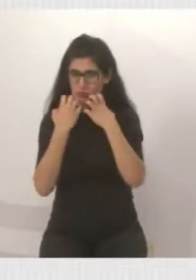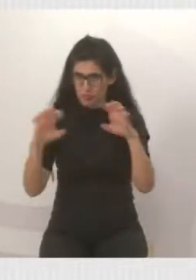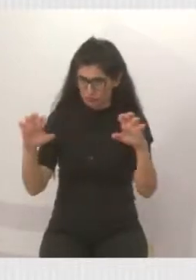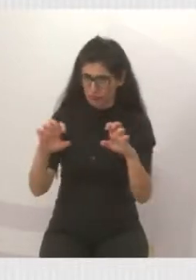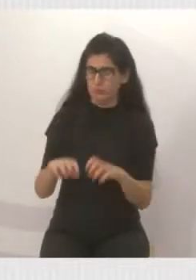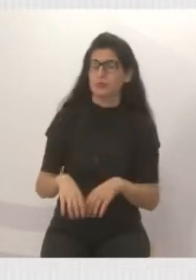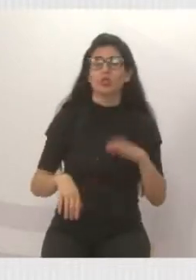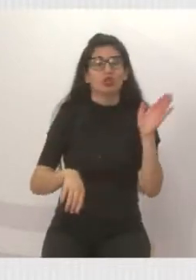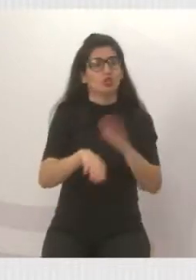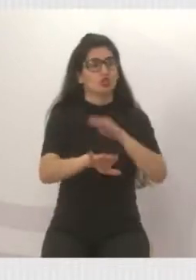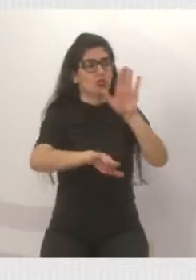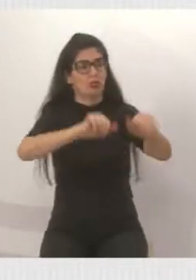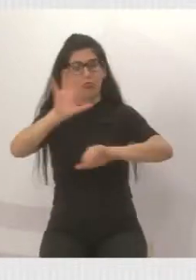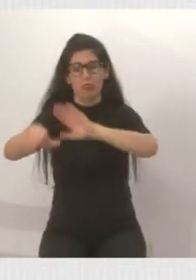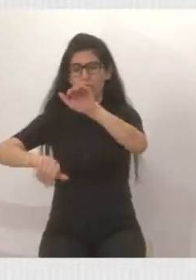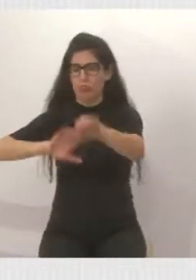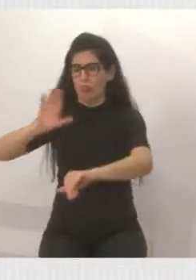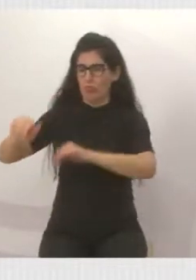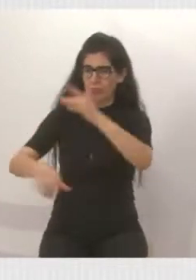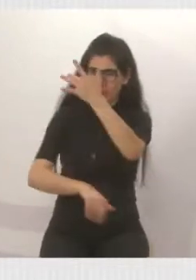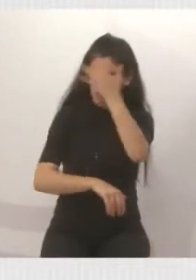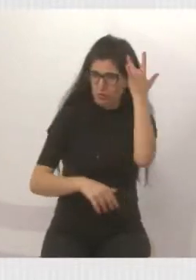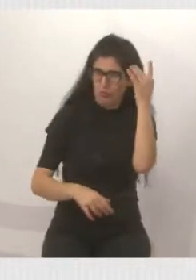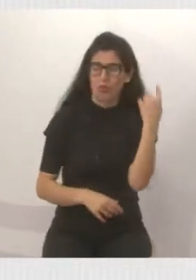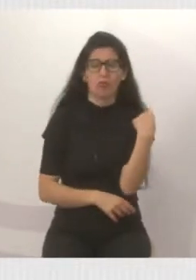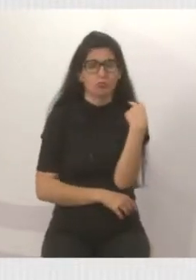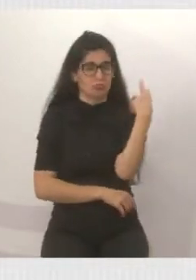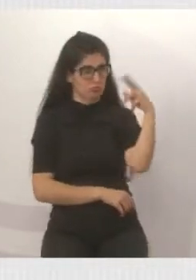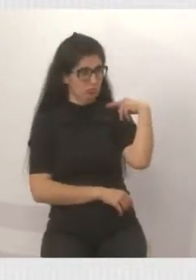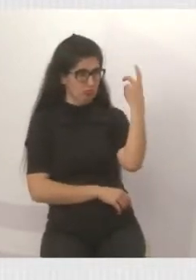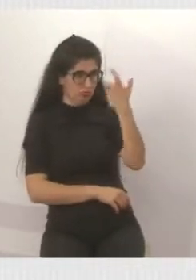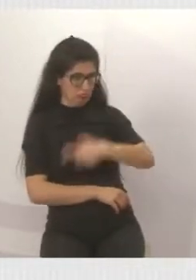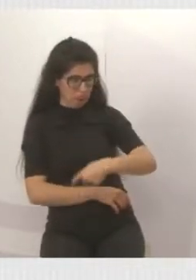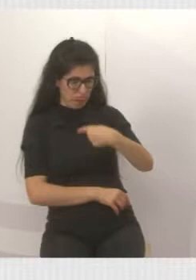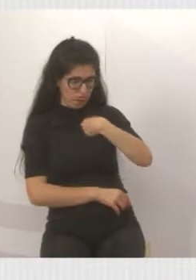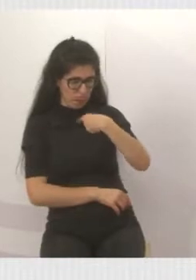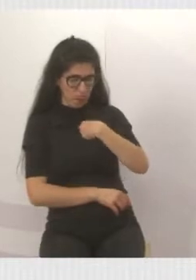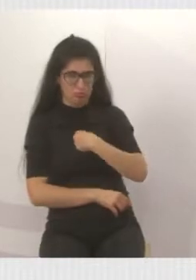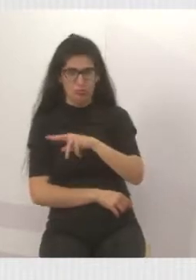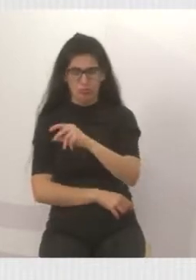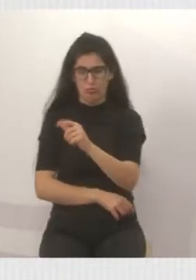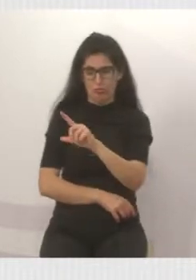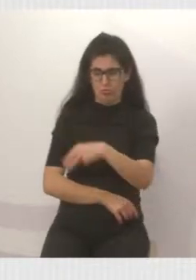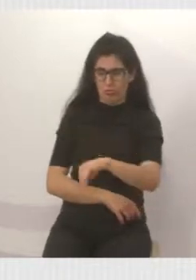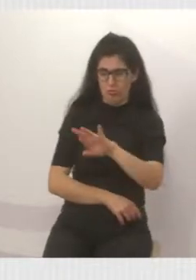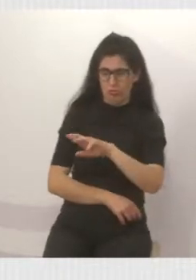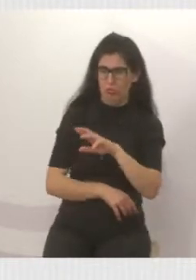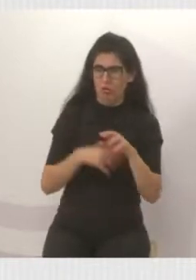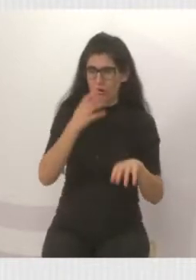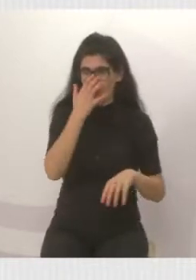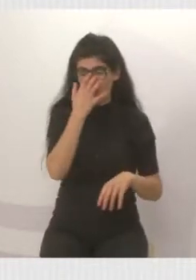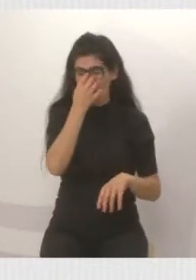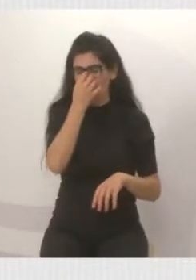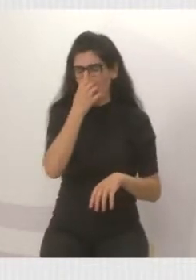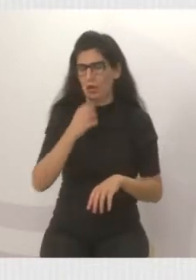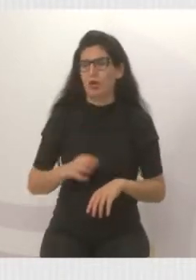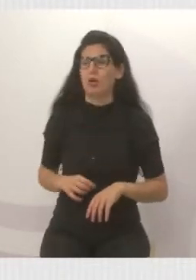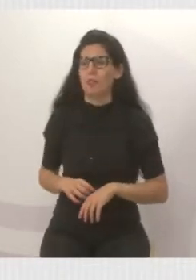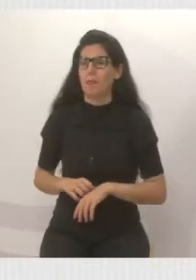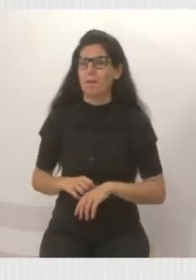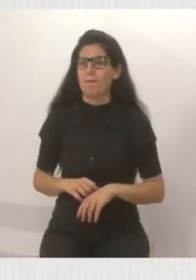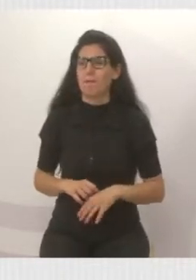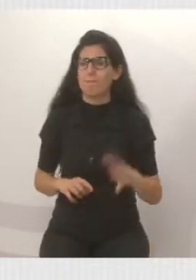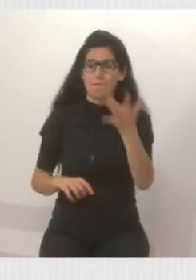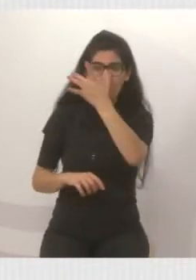chamou todos os moradores, inclusive o vereador Valmir, falei, olha, eles não estão aqui muito por rede de esgoto. Eles estão aqui mais